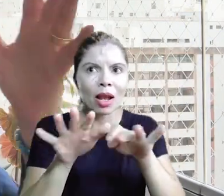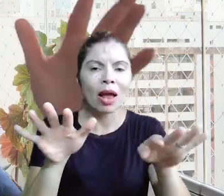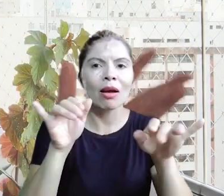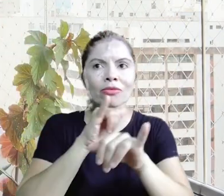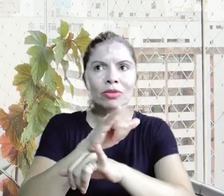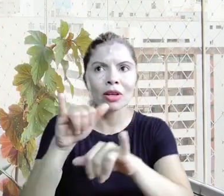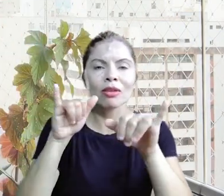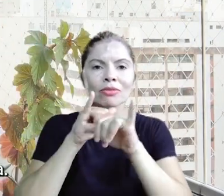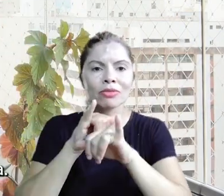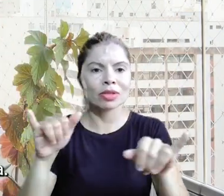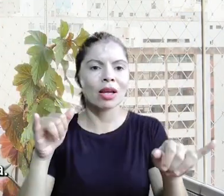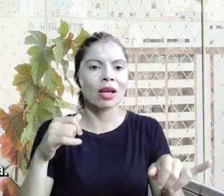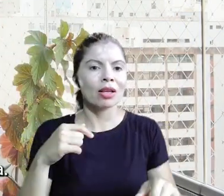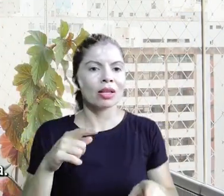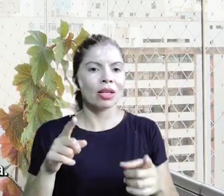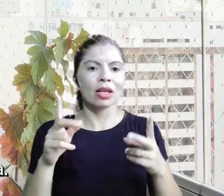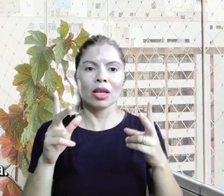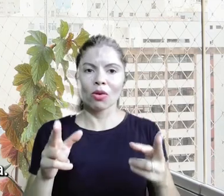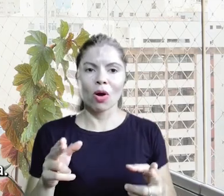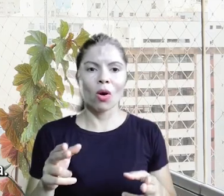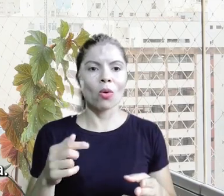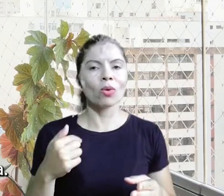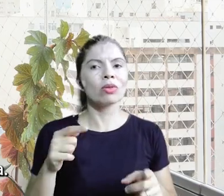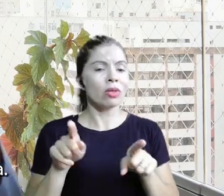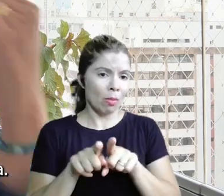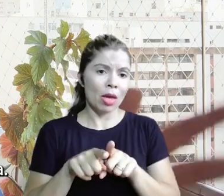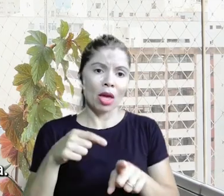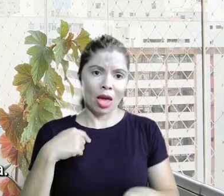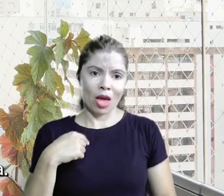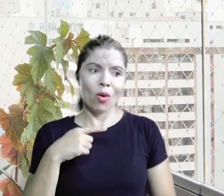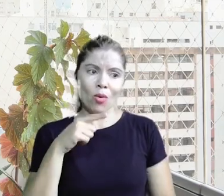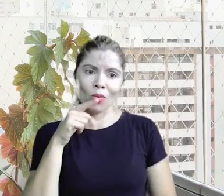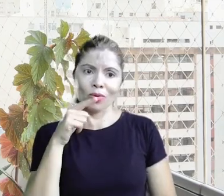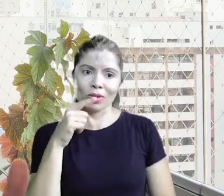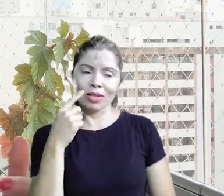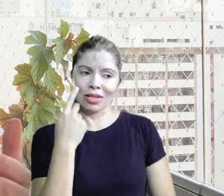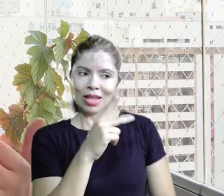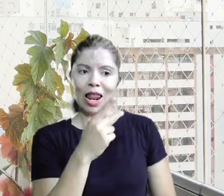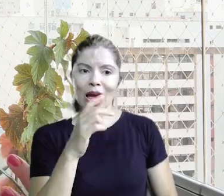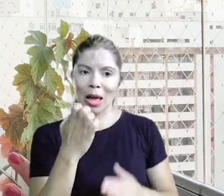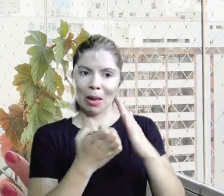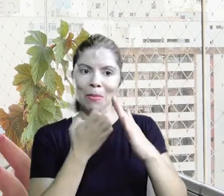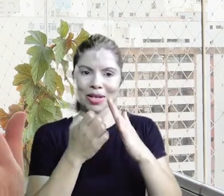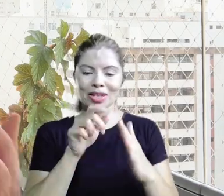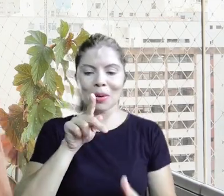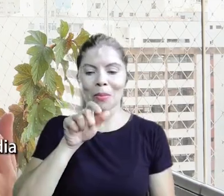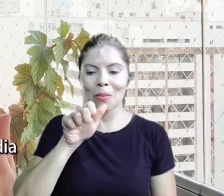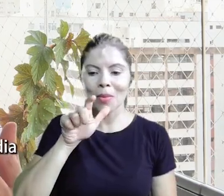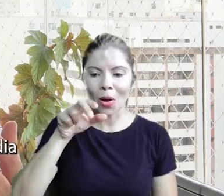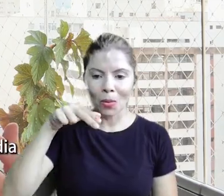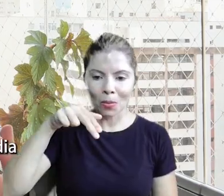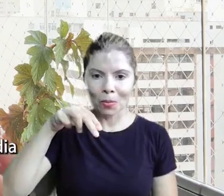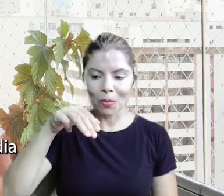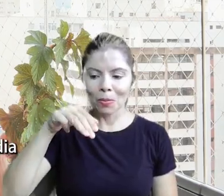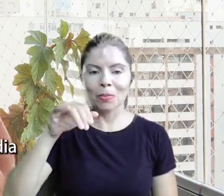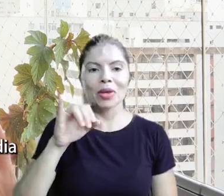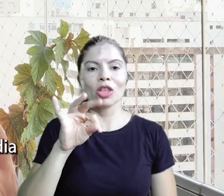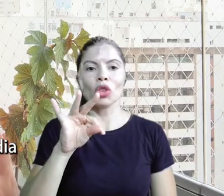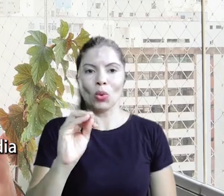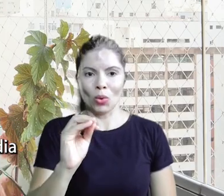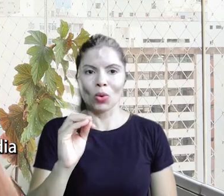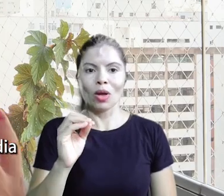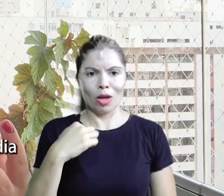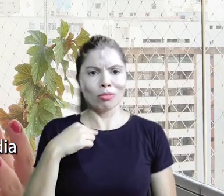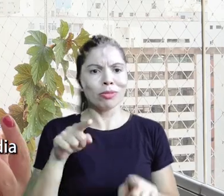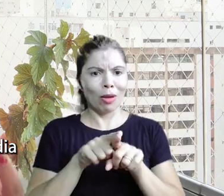espalhando para o mundo como eu espalho o palmito, como eu vou para a Iporanga, enfim, é isso que também fica,